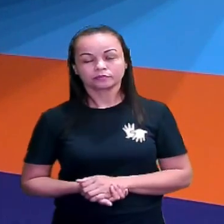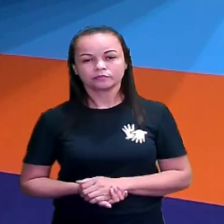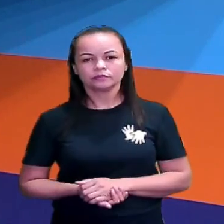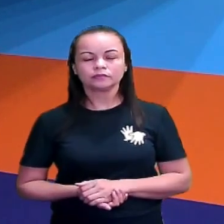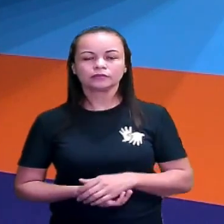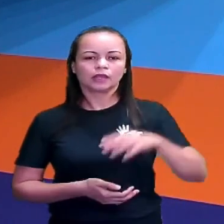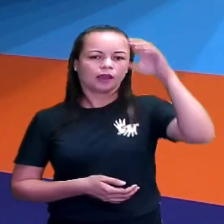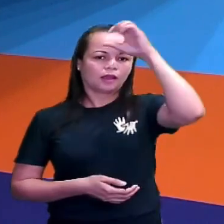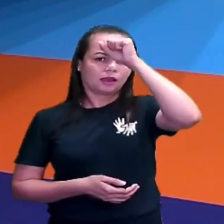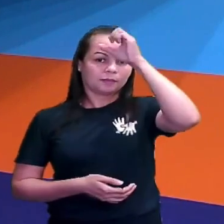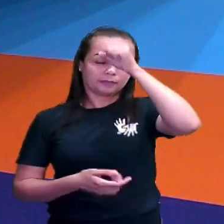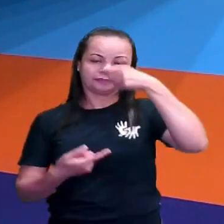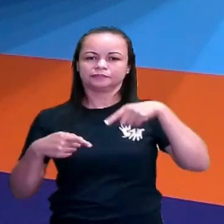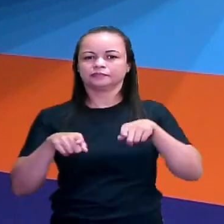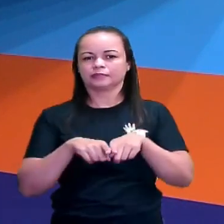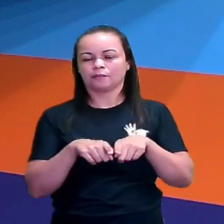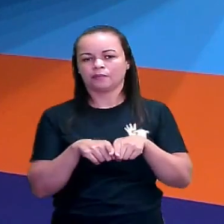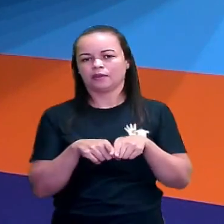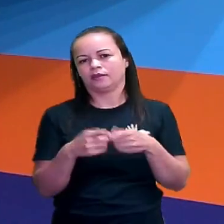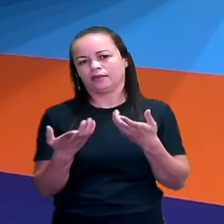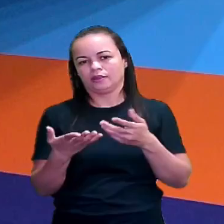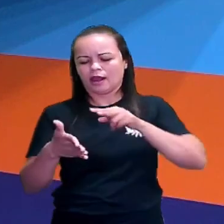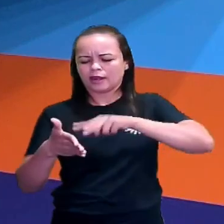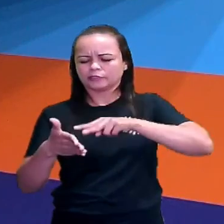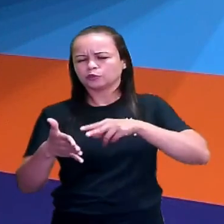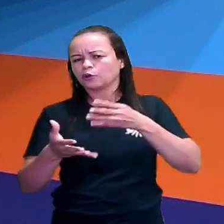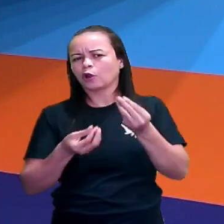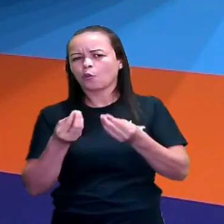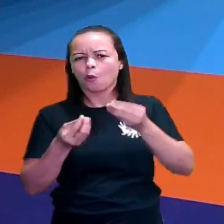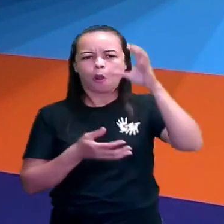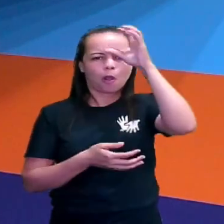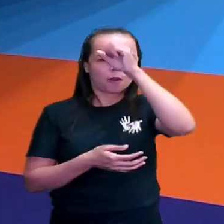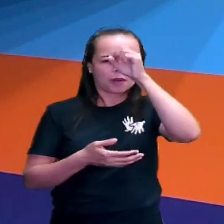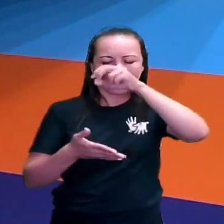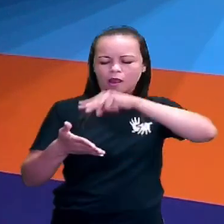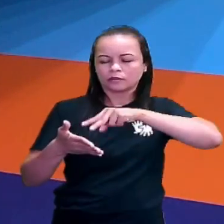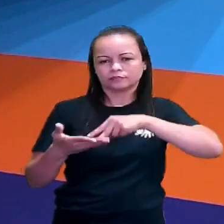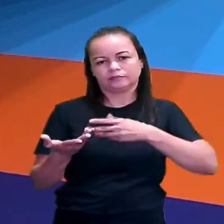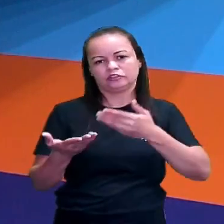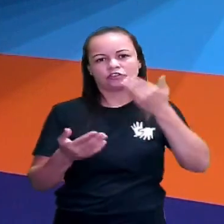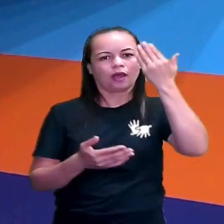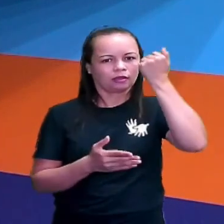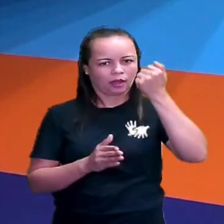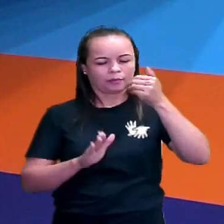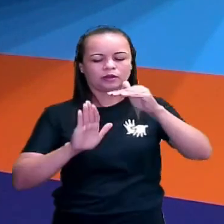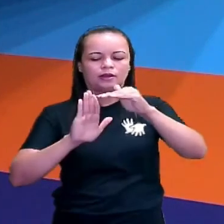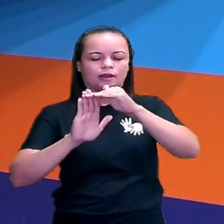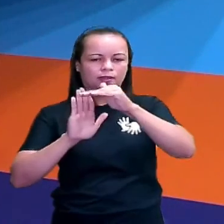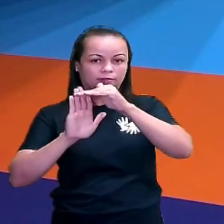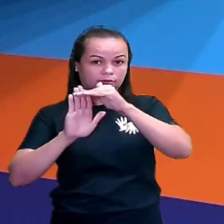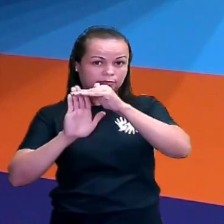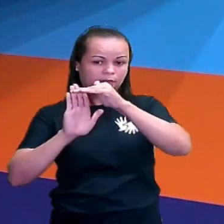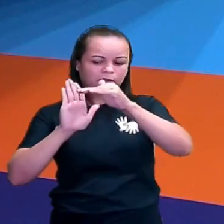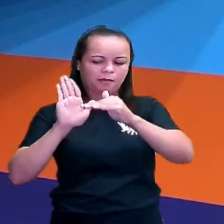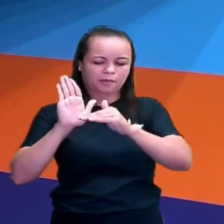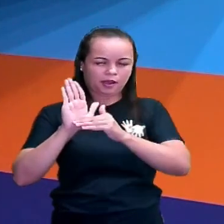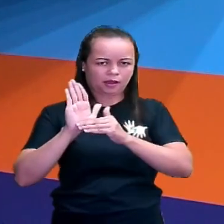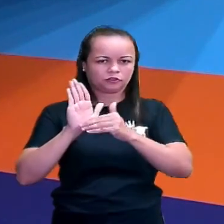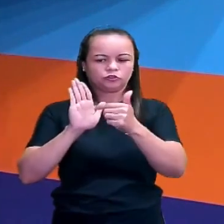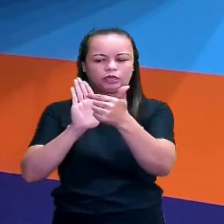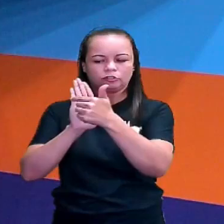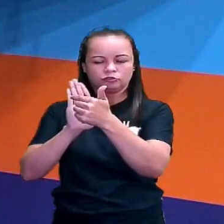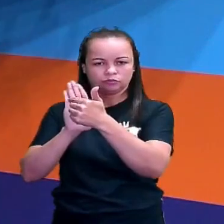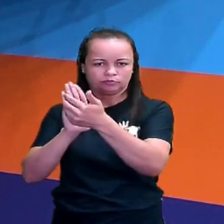um pouquinho sobre como é que a gente lê. A gente já sabe que a gente lê de cima para baixo e da